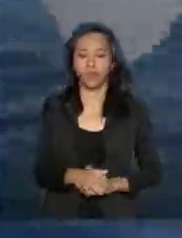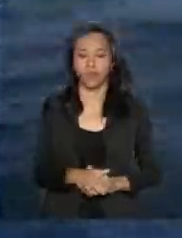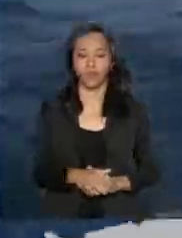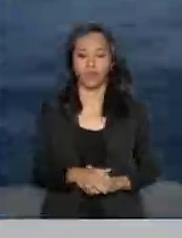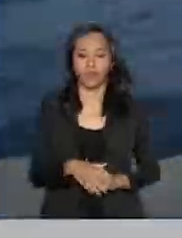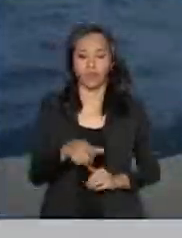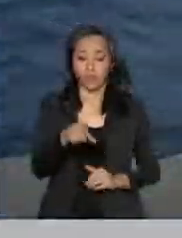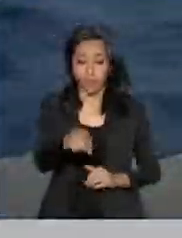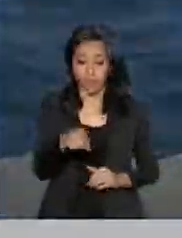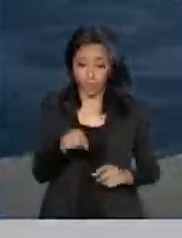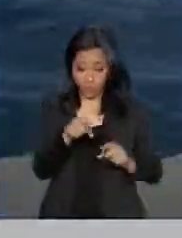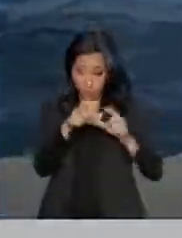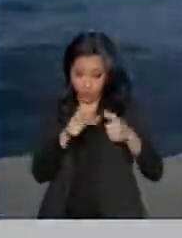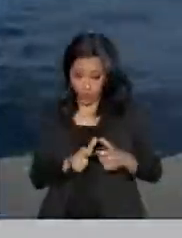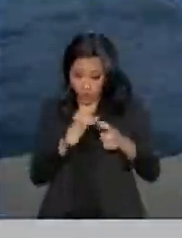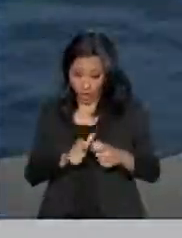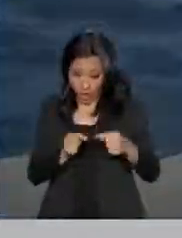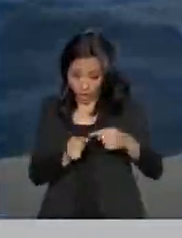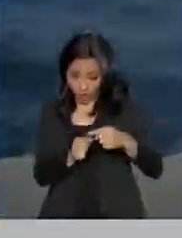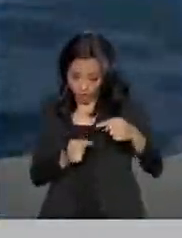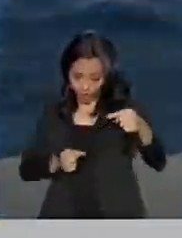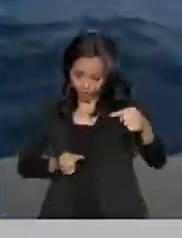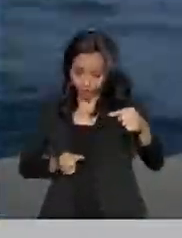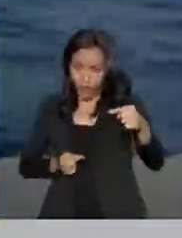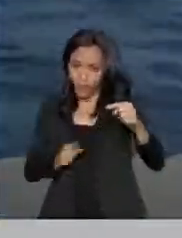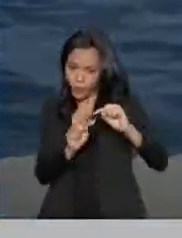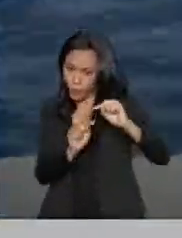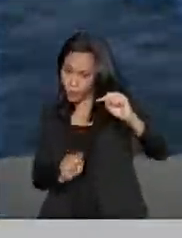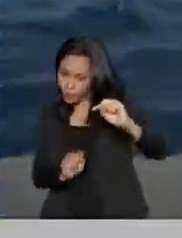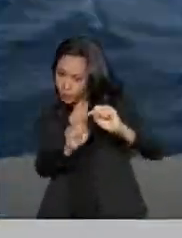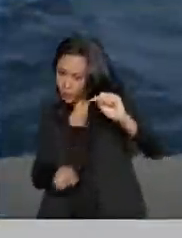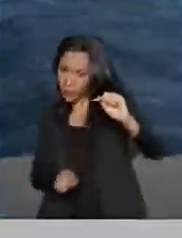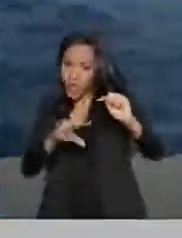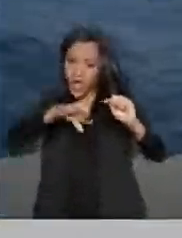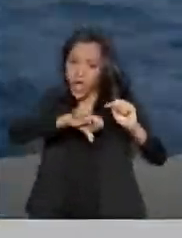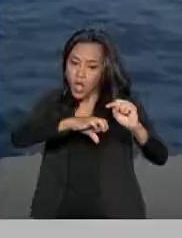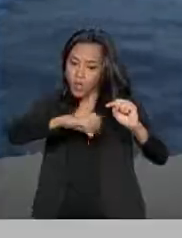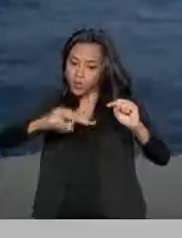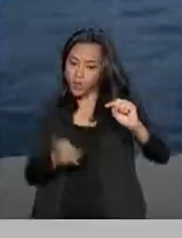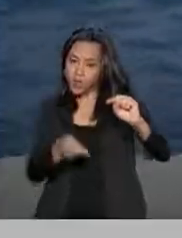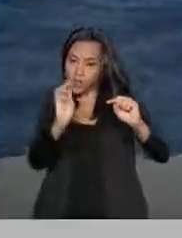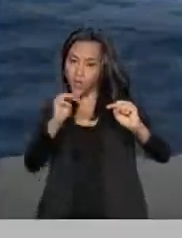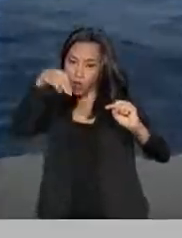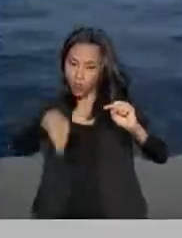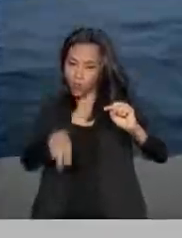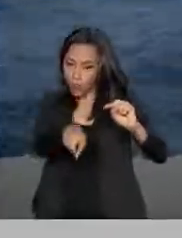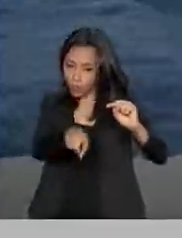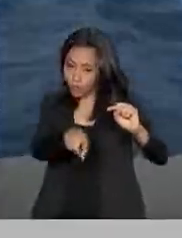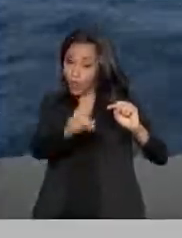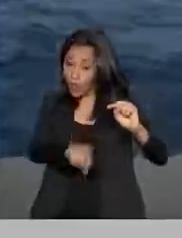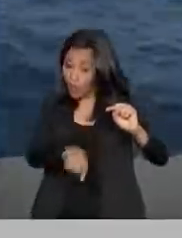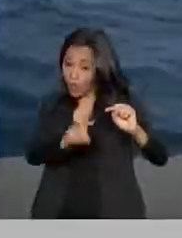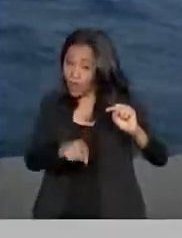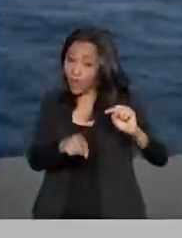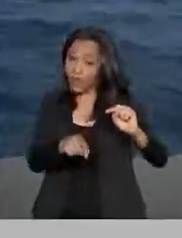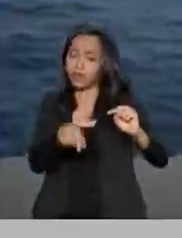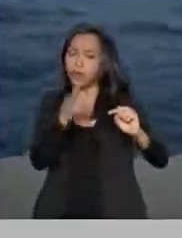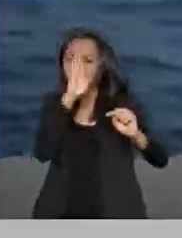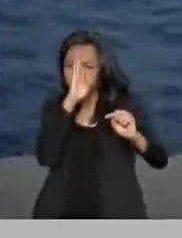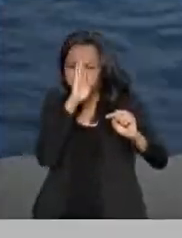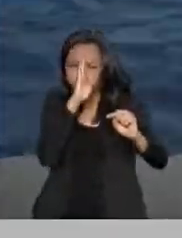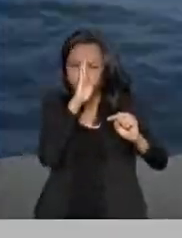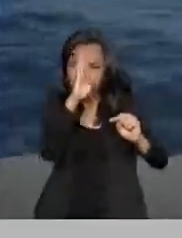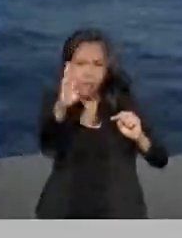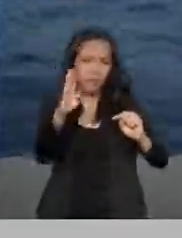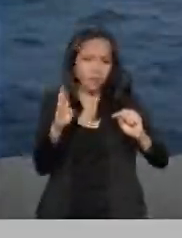A passagem de Drake é um trecho de mais de 900 quilômetros de mar aberto. Ligação natural entre dois dos principais